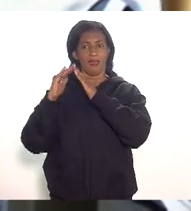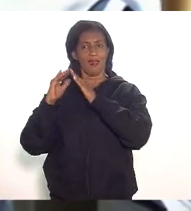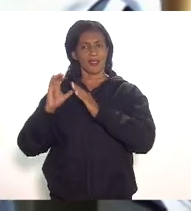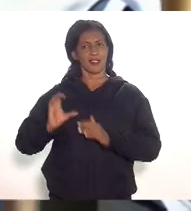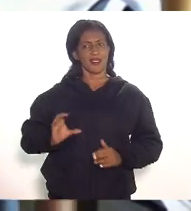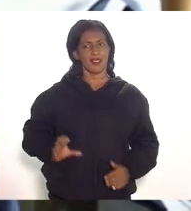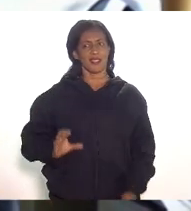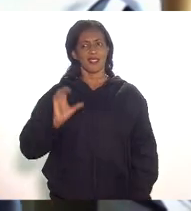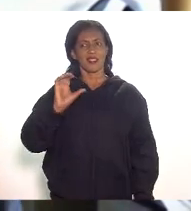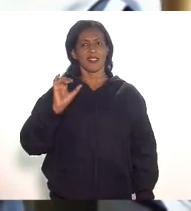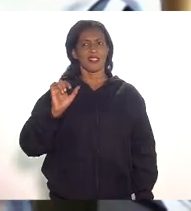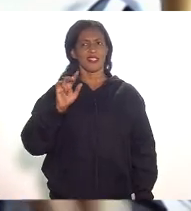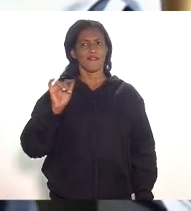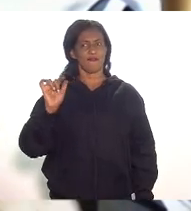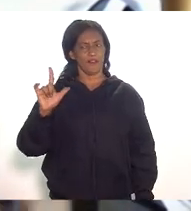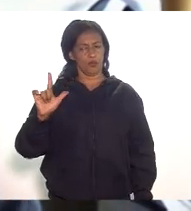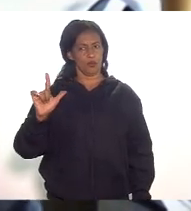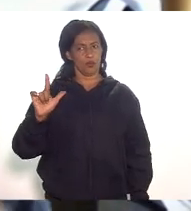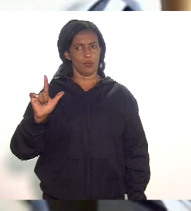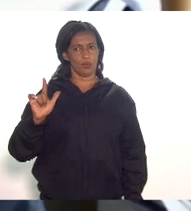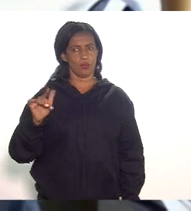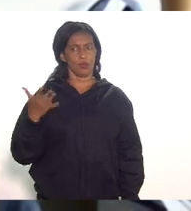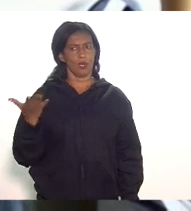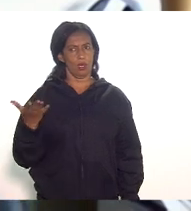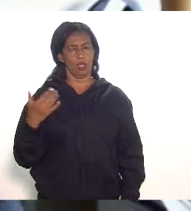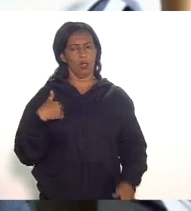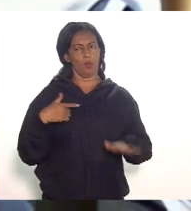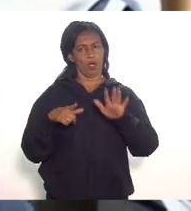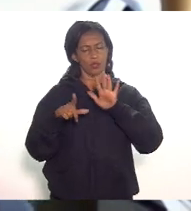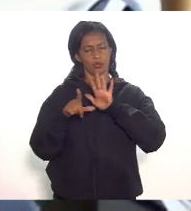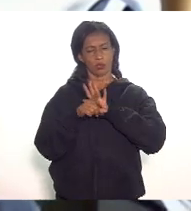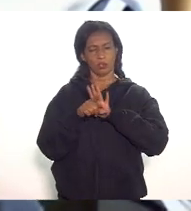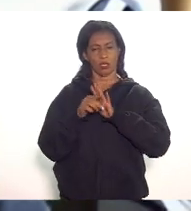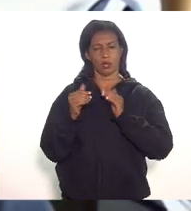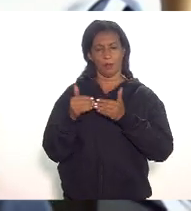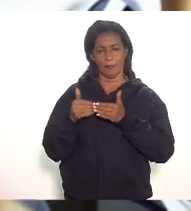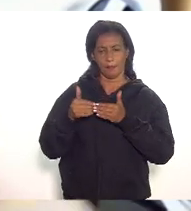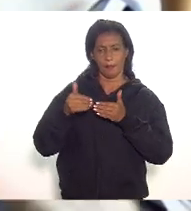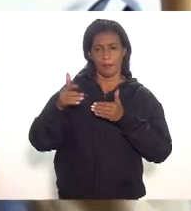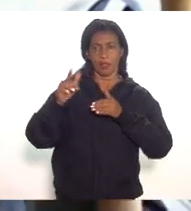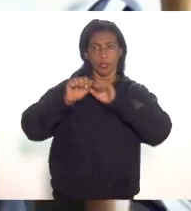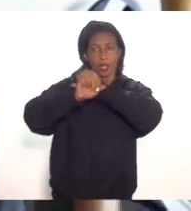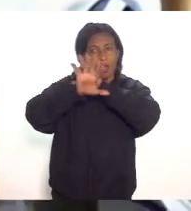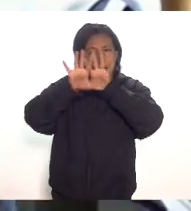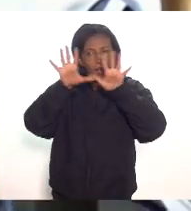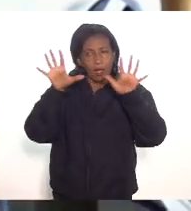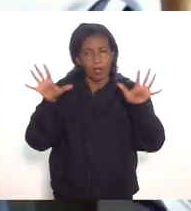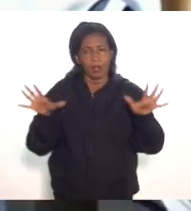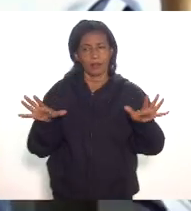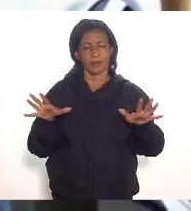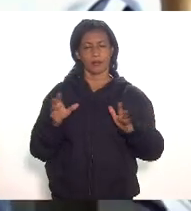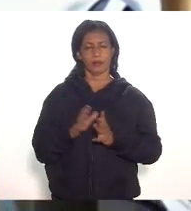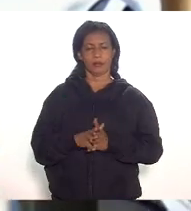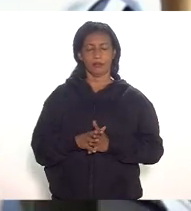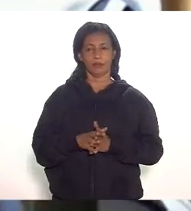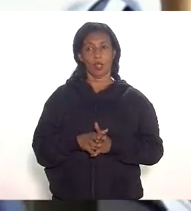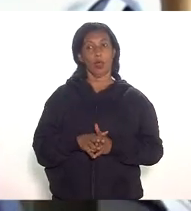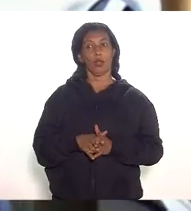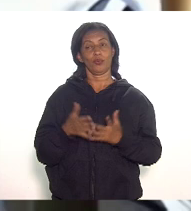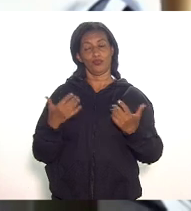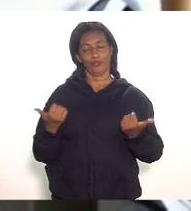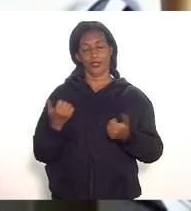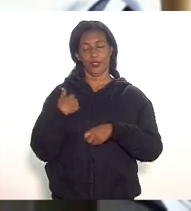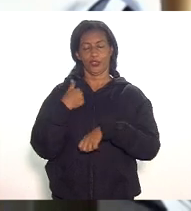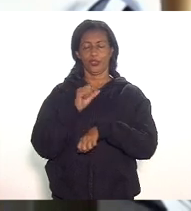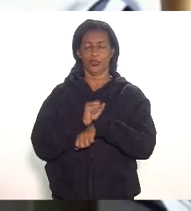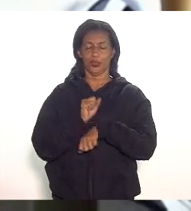eu acho que as mentes estão começando a ficar um pouco mais esclarecidas tomarem tomarem